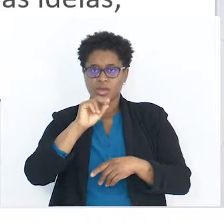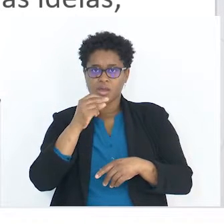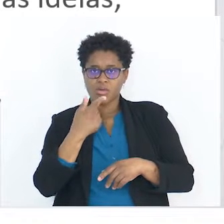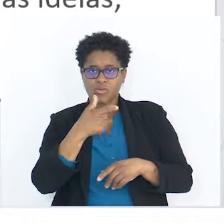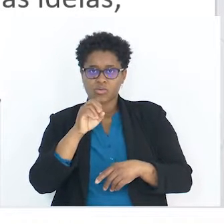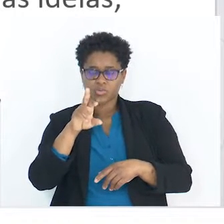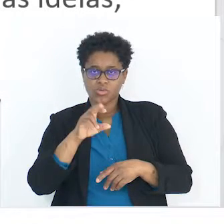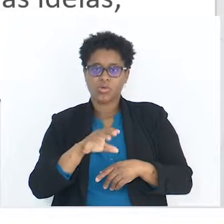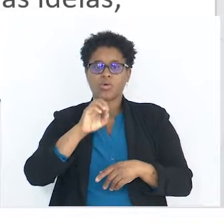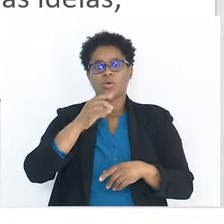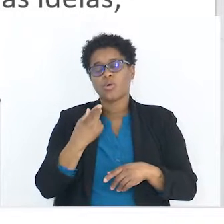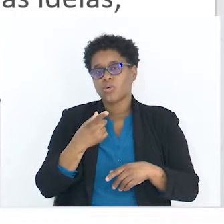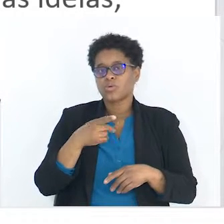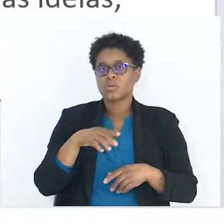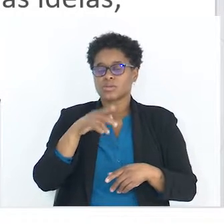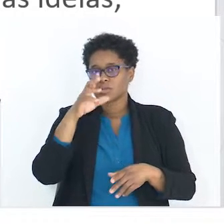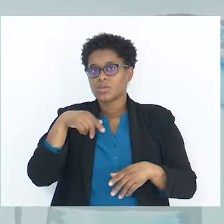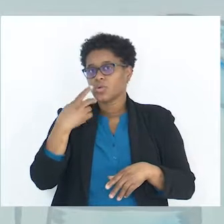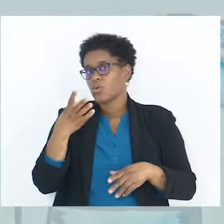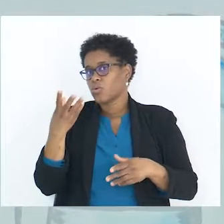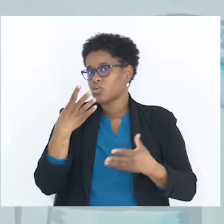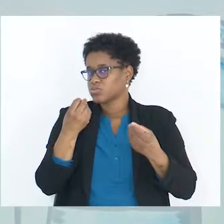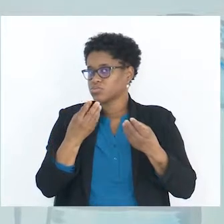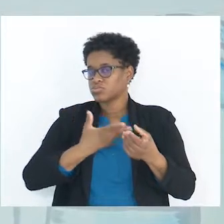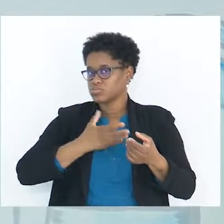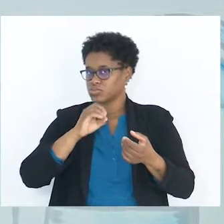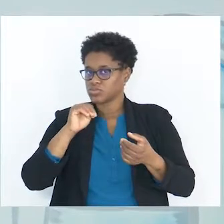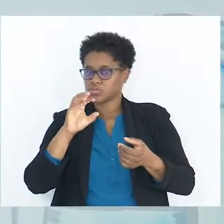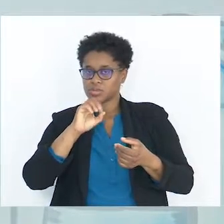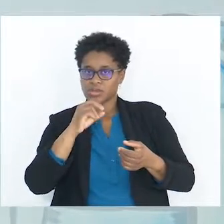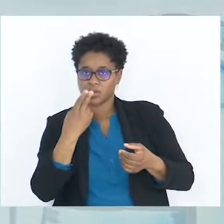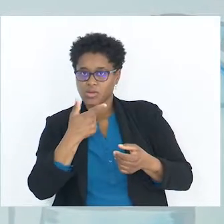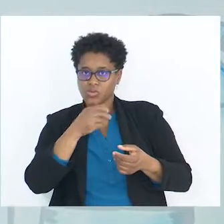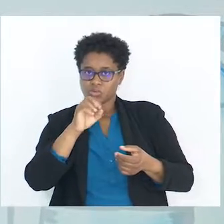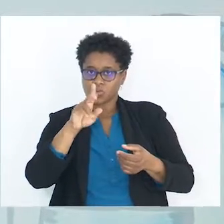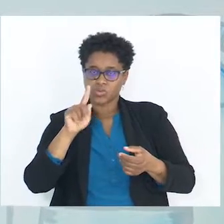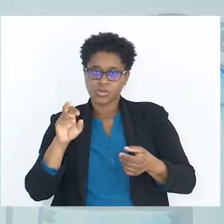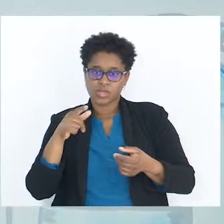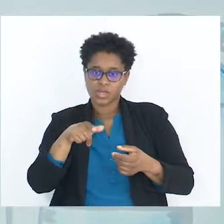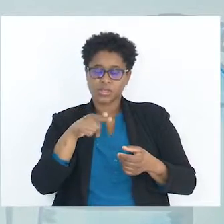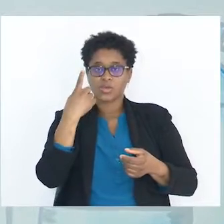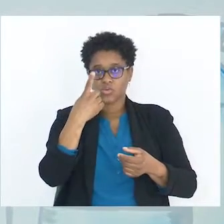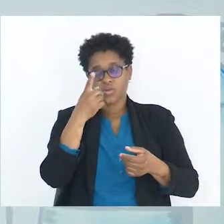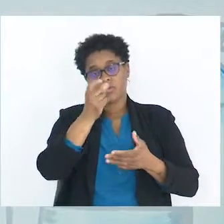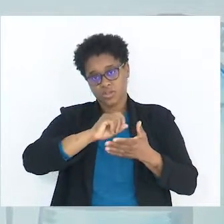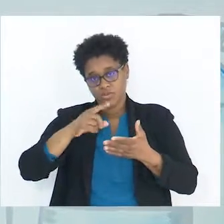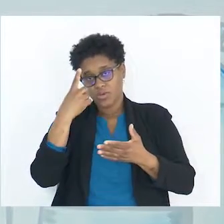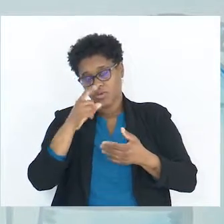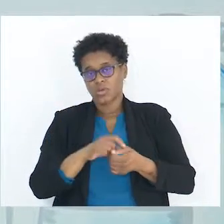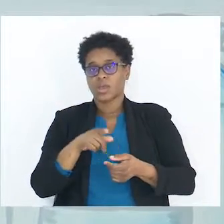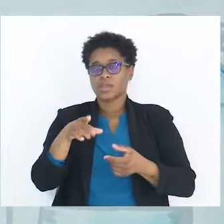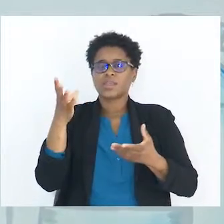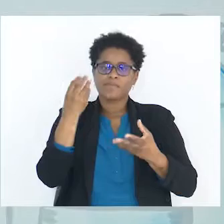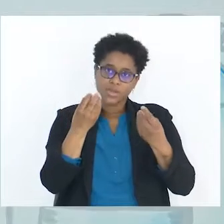ou então dos autores. Aqui tu tens um. Neste caso, vais colocar o nome do autor. Aqui tu tens mais. Vais